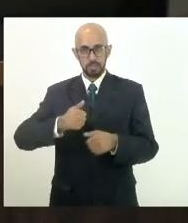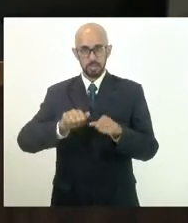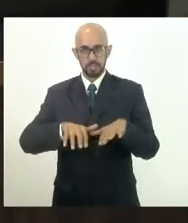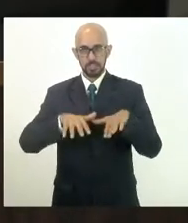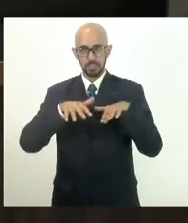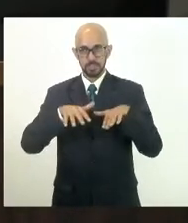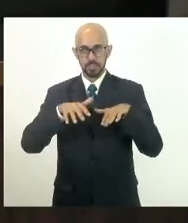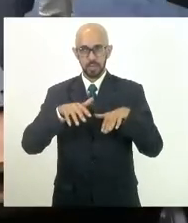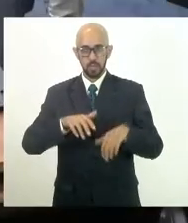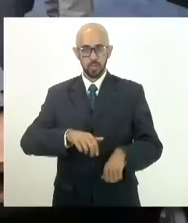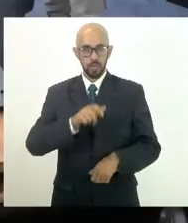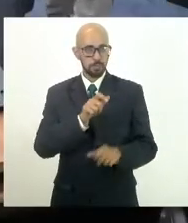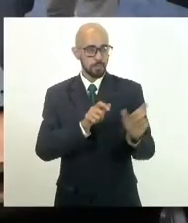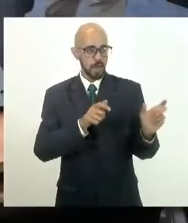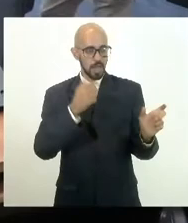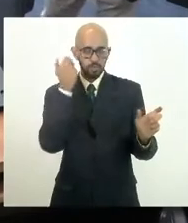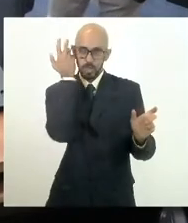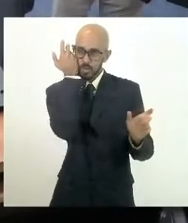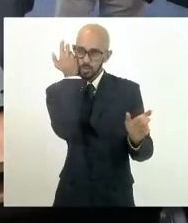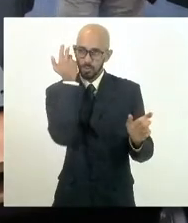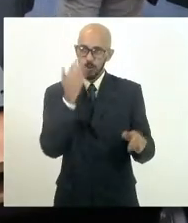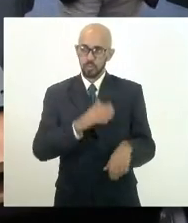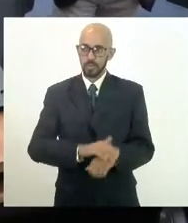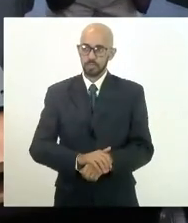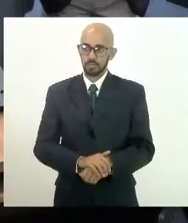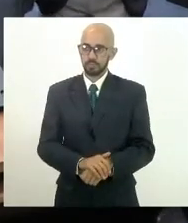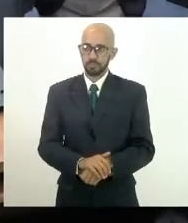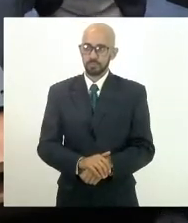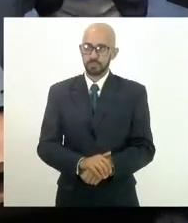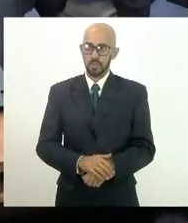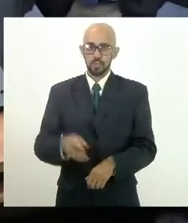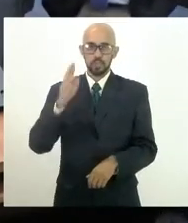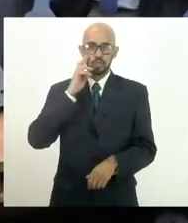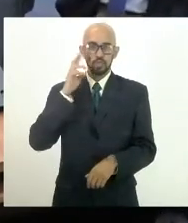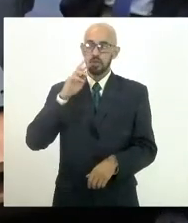deputado Eliomar. Pela ordem. Senhor presidente,